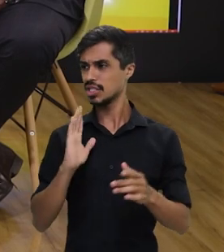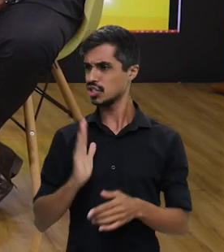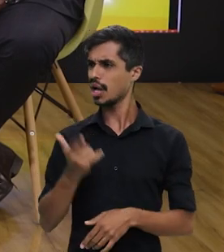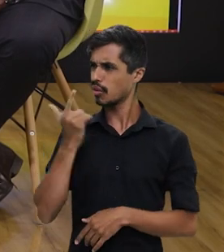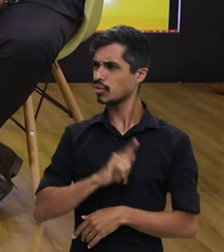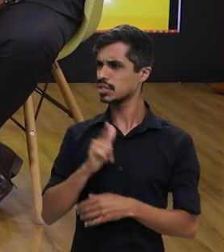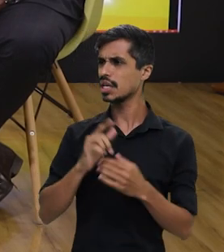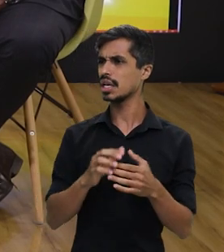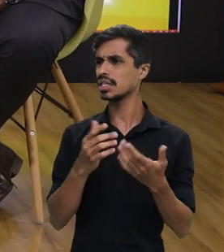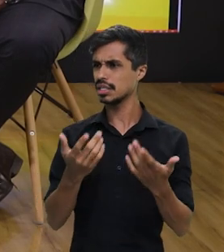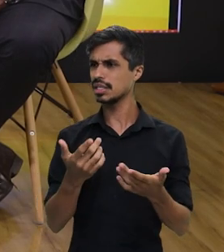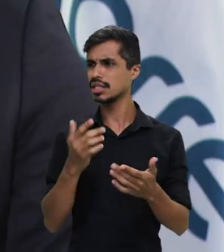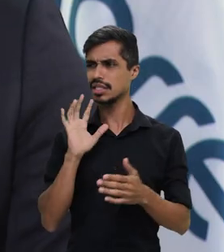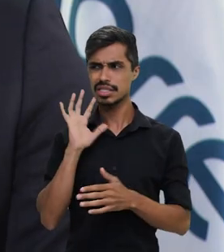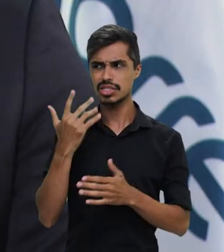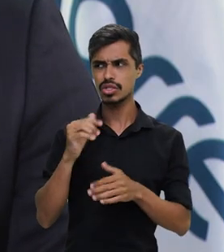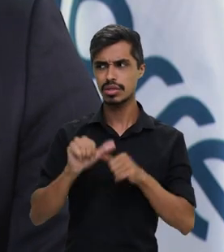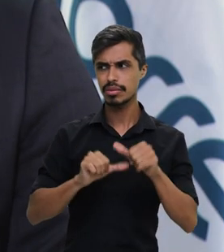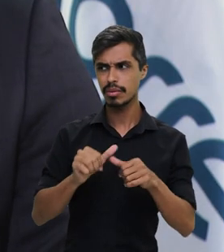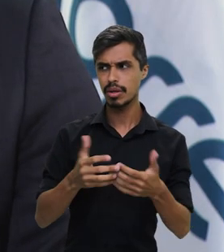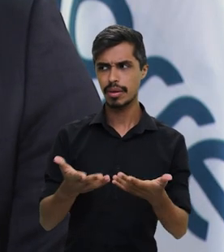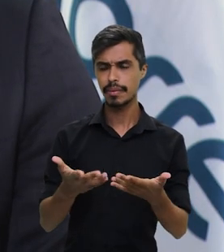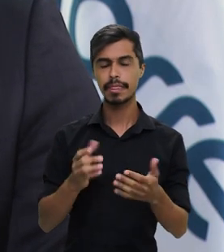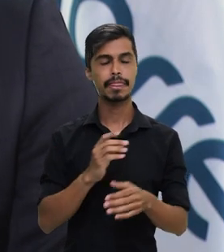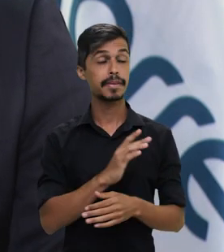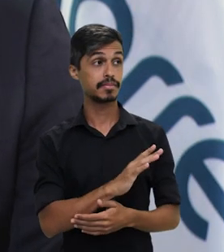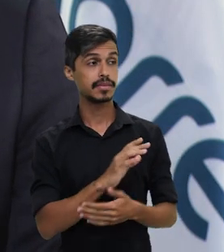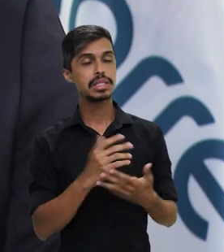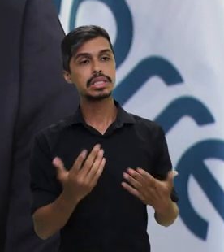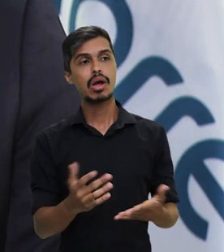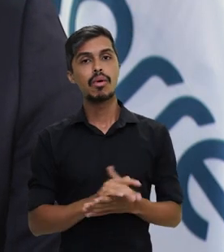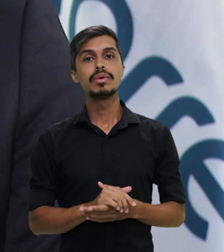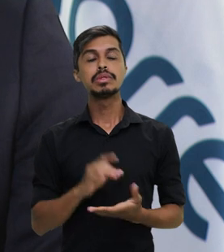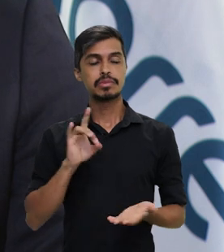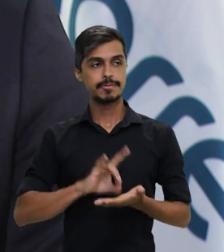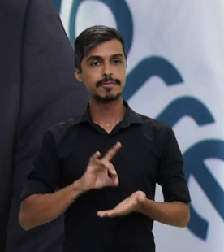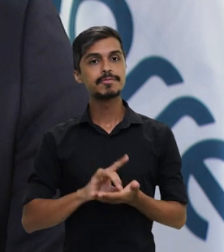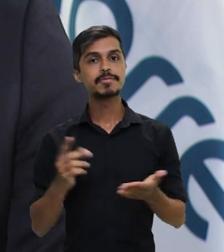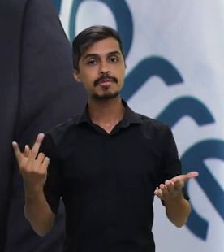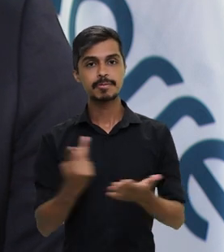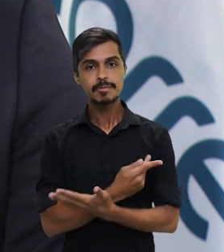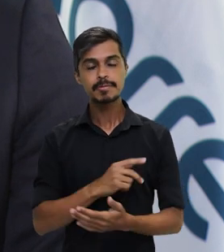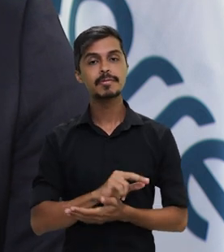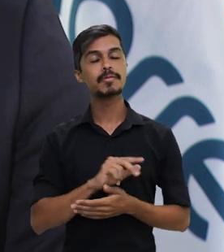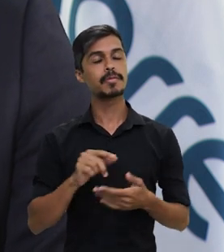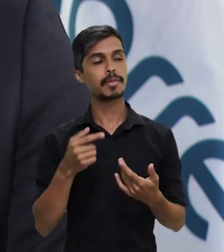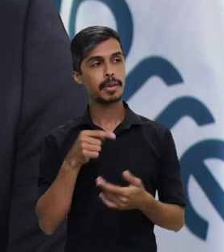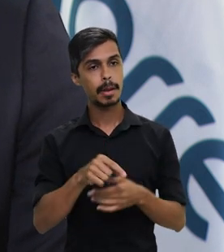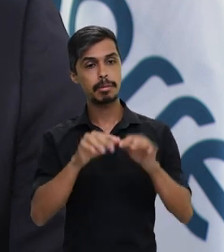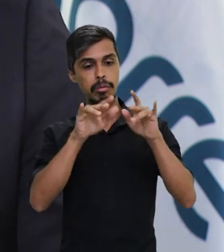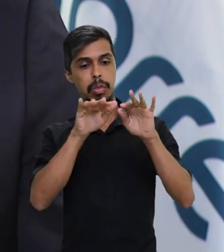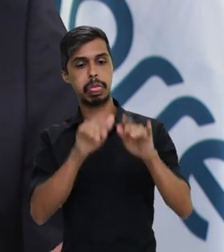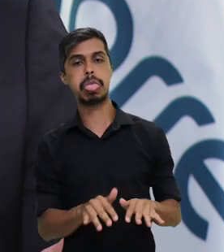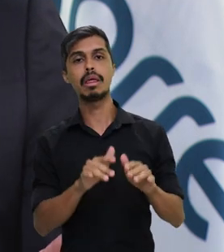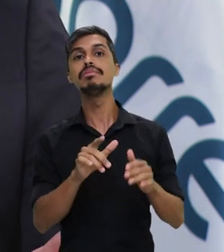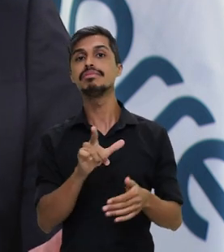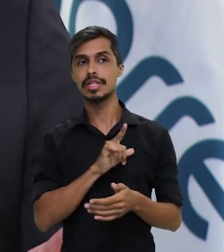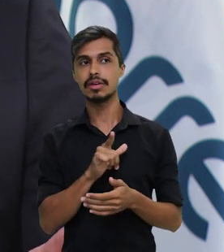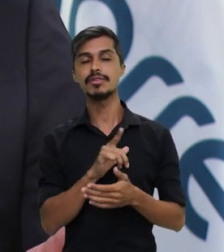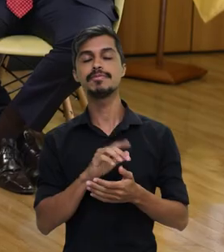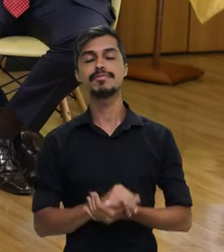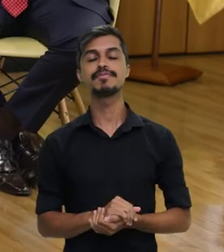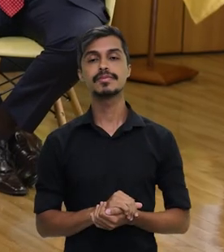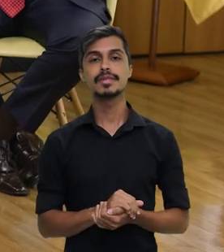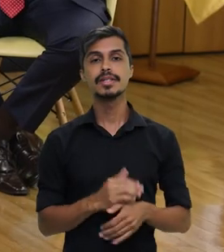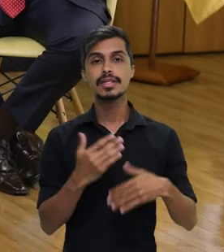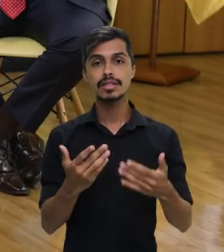começar a reverter o quadro? Realmente, olha, o desmonte passou, sim, por um período grande de desmonte. Para você ter uma ideia, a gente